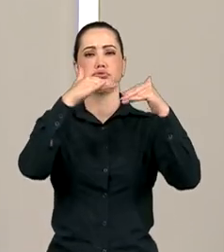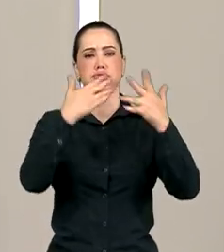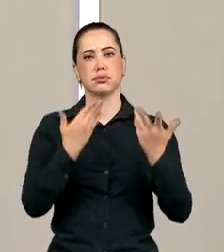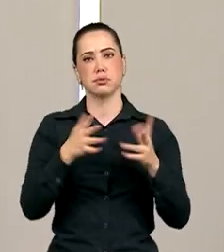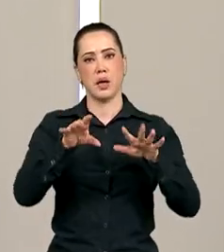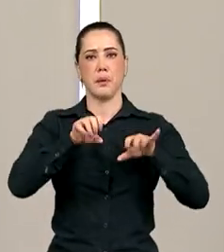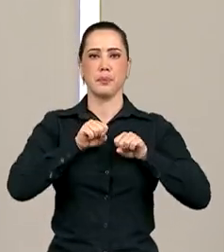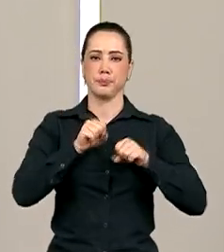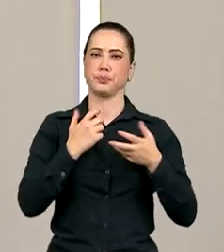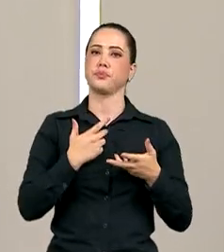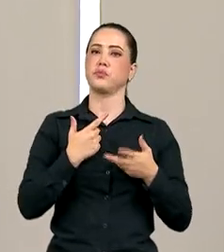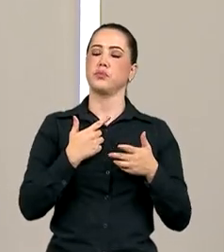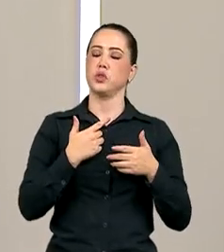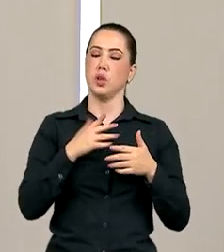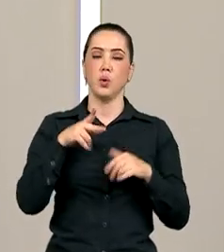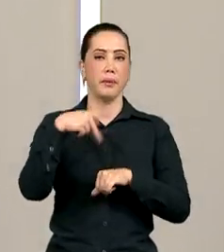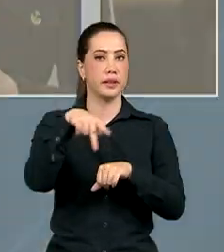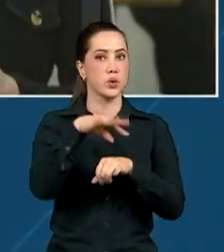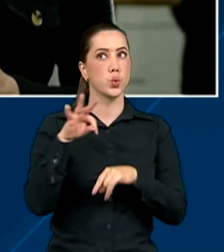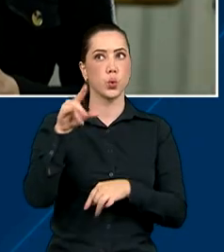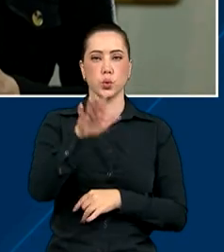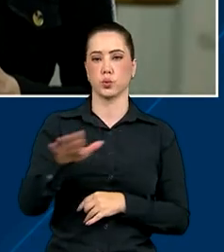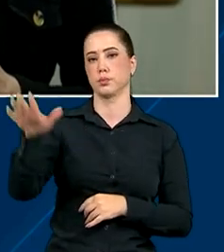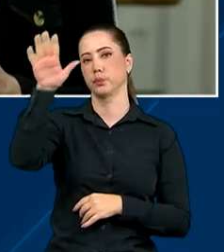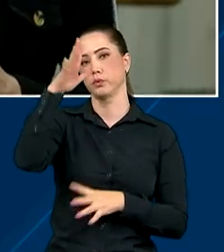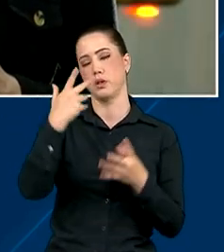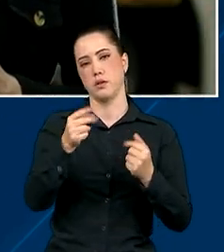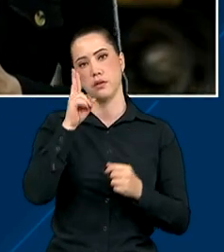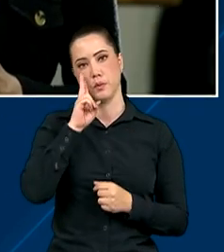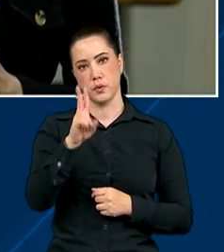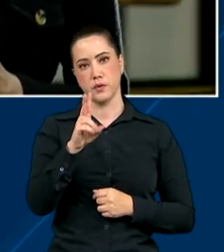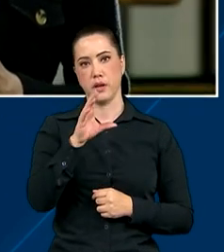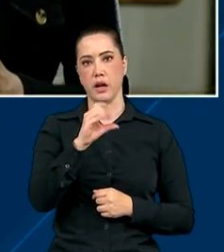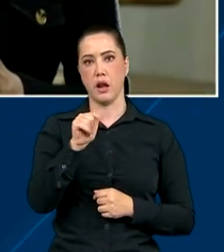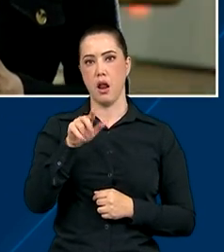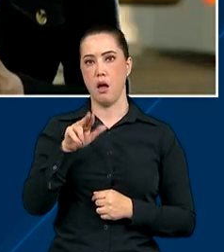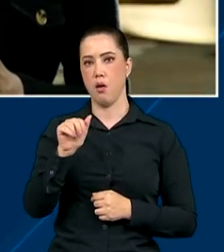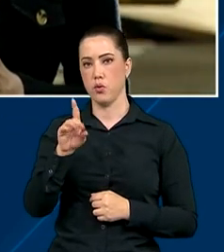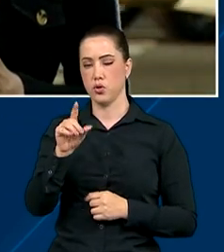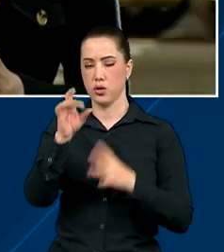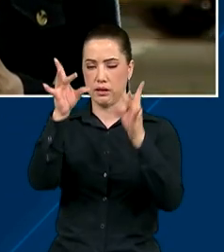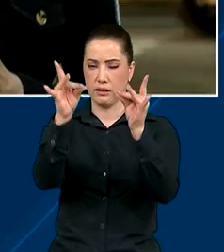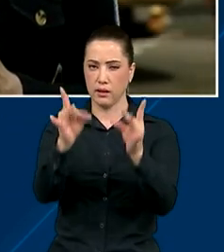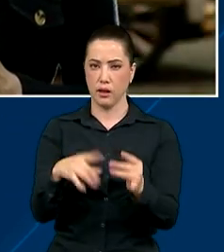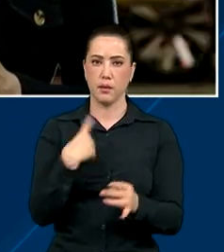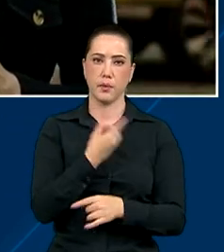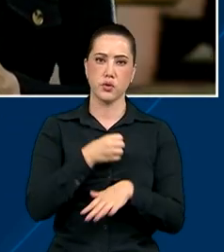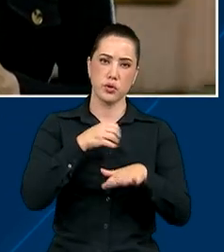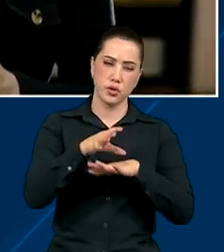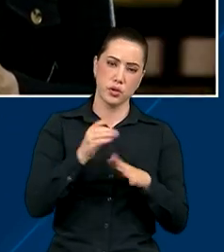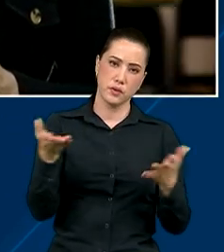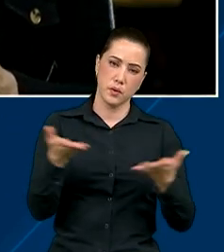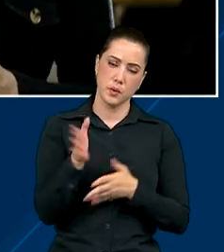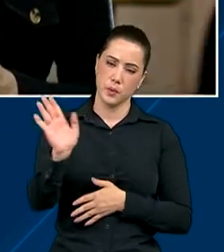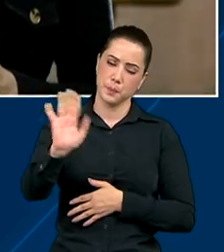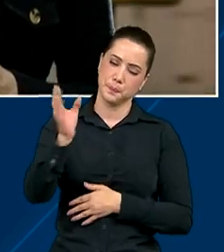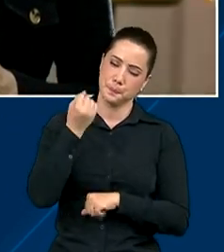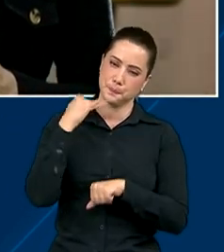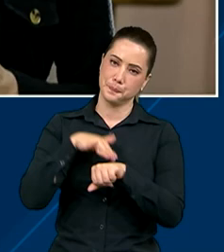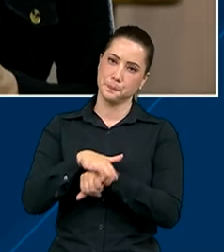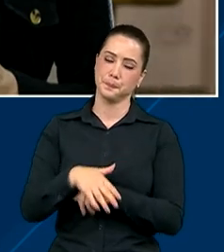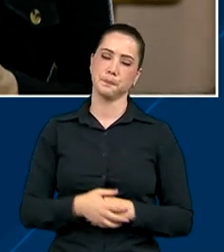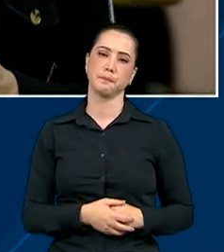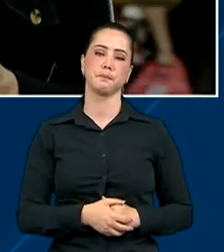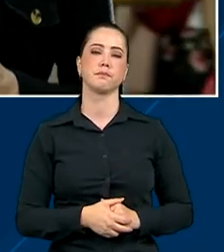todas as regiões do país. Vamos falar ao vivo com a repórter Cláudia Boiunga, que tem as informações sobre esse assunto ao vivo. Cláudia, boa noite.